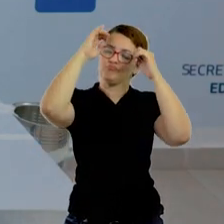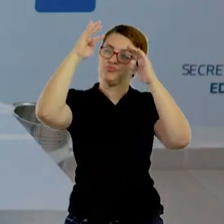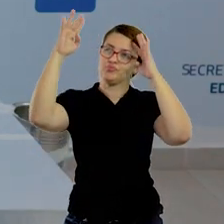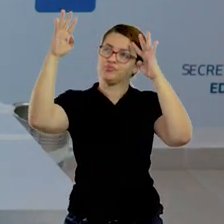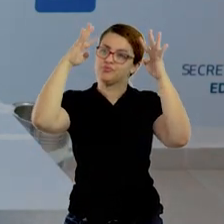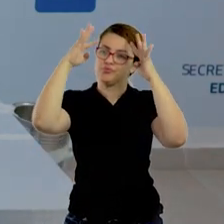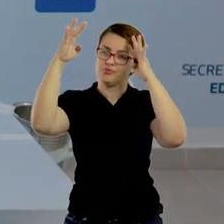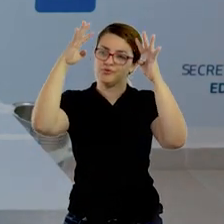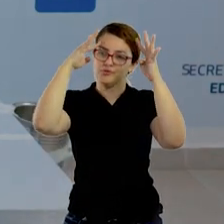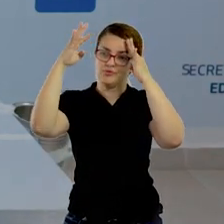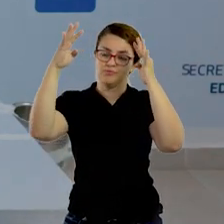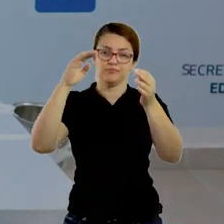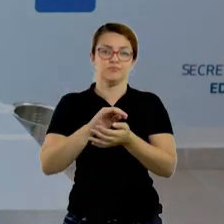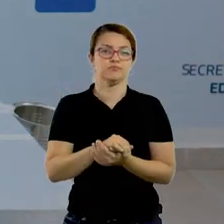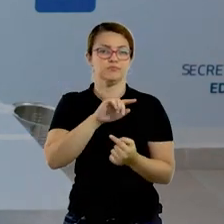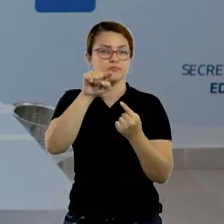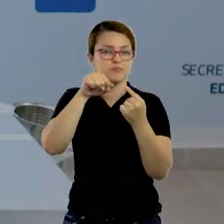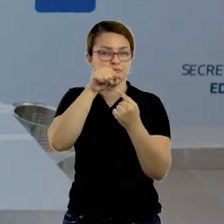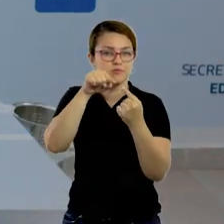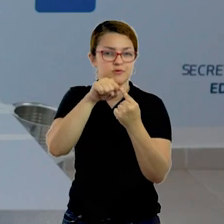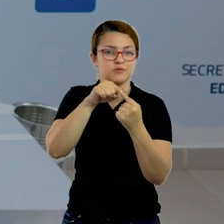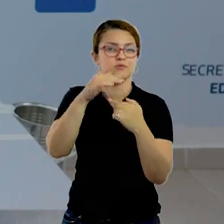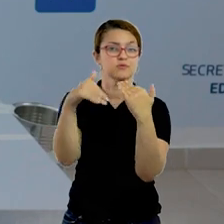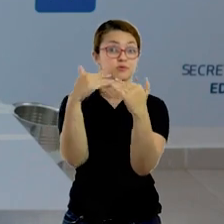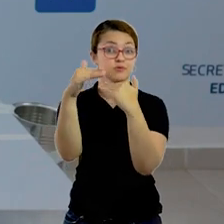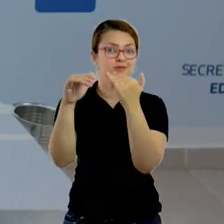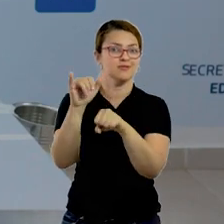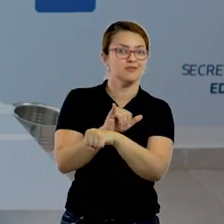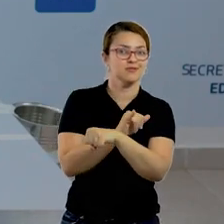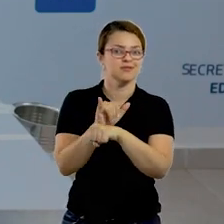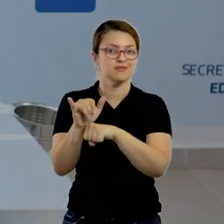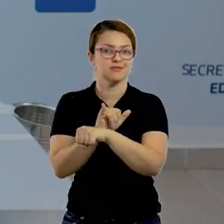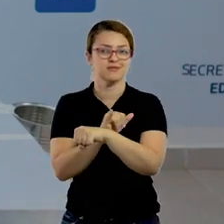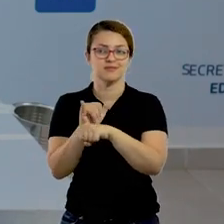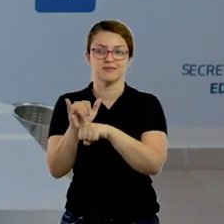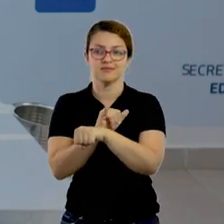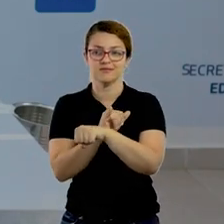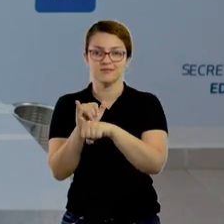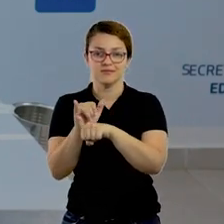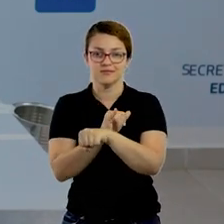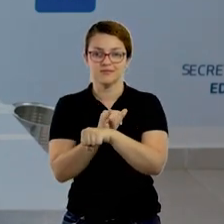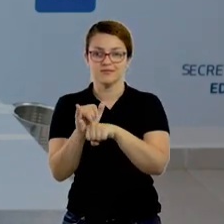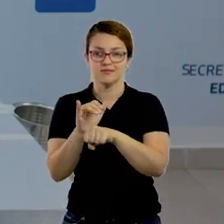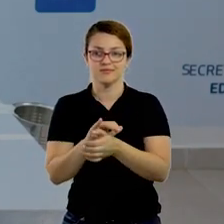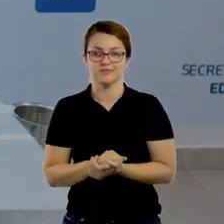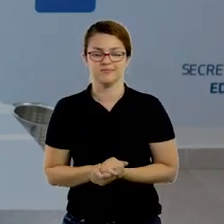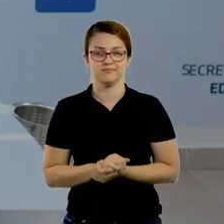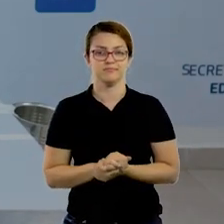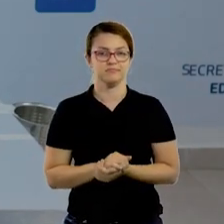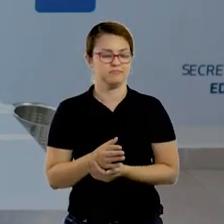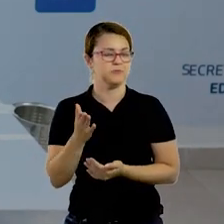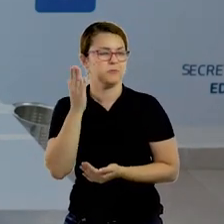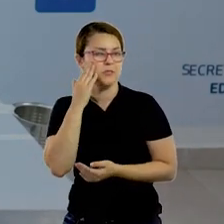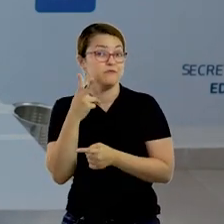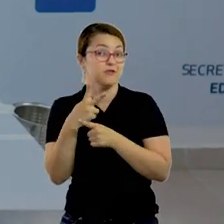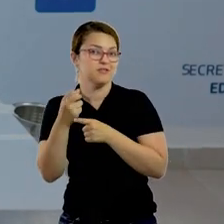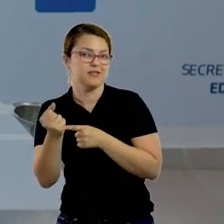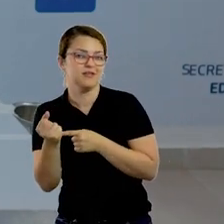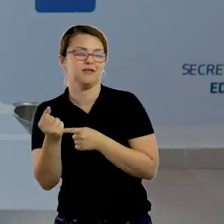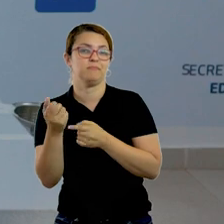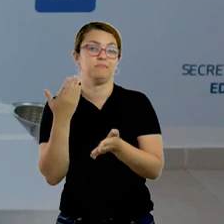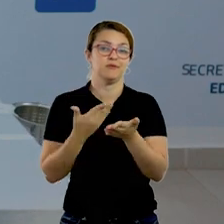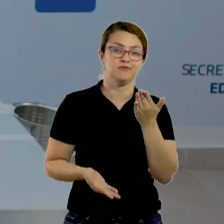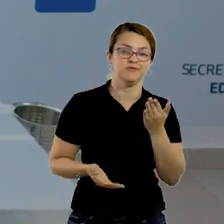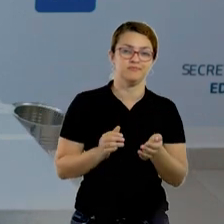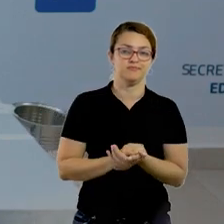cardiopulmonar, tem o objetivo também de desenvolver a estratégia e lidar também com a vitória e derrota. Eu estou falando da brincadeira